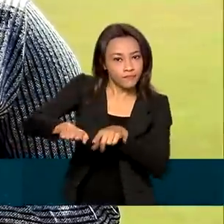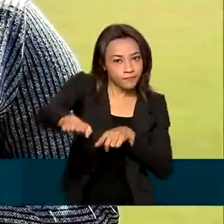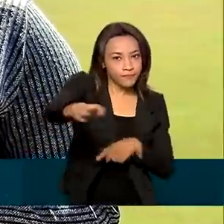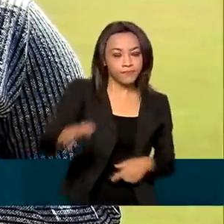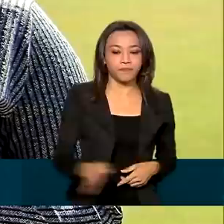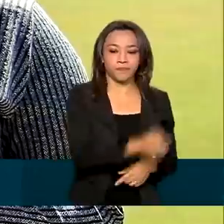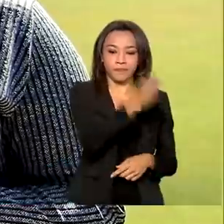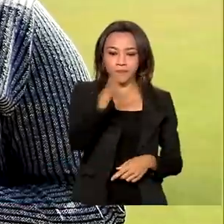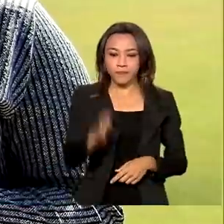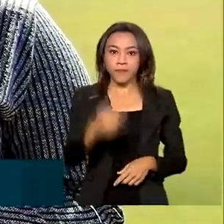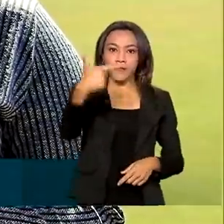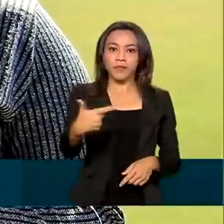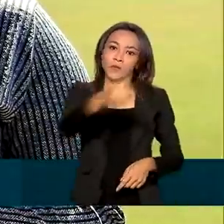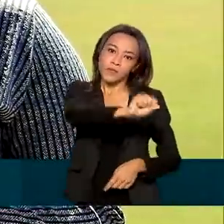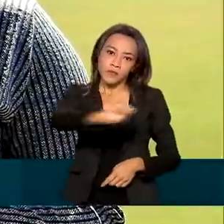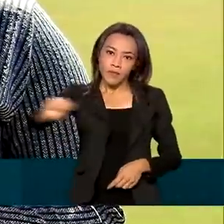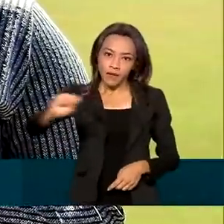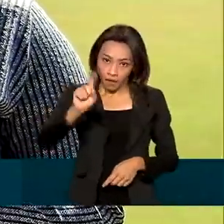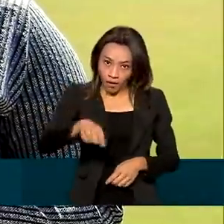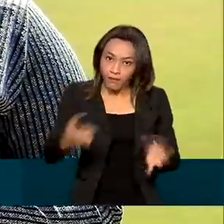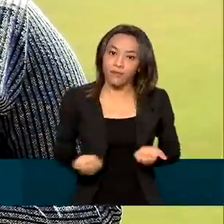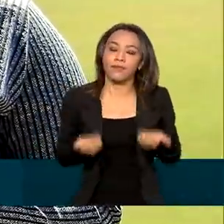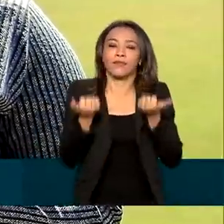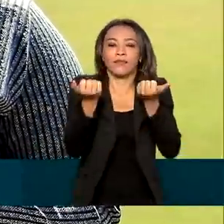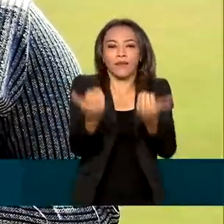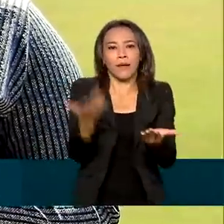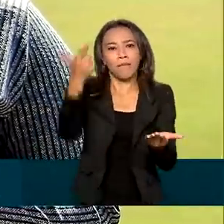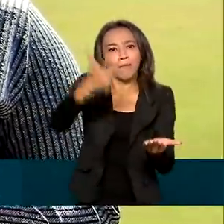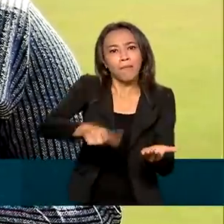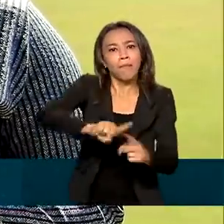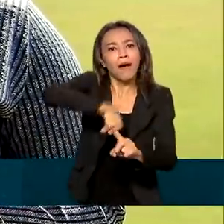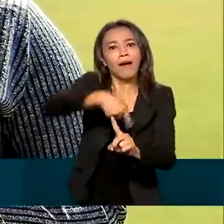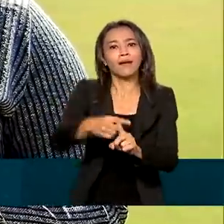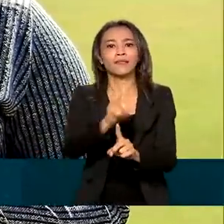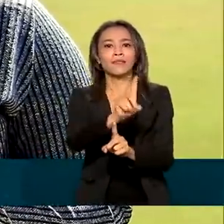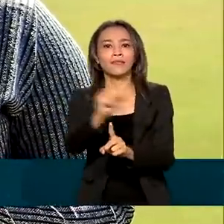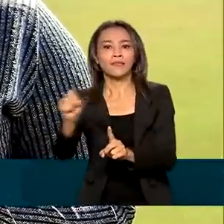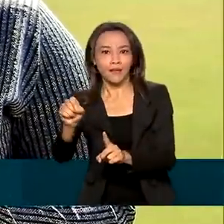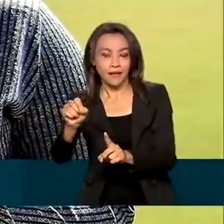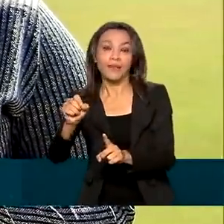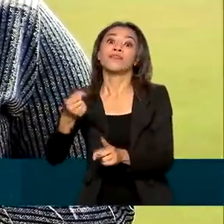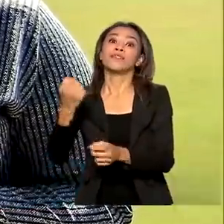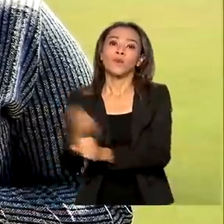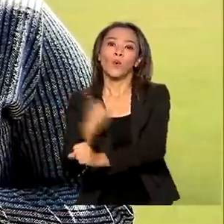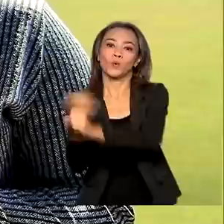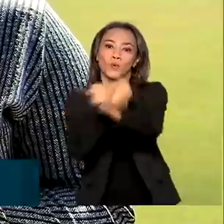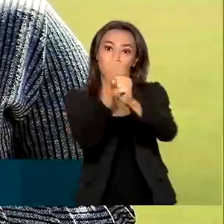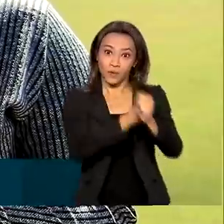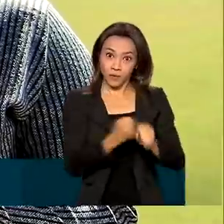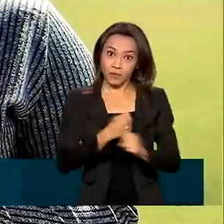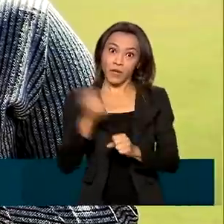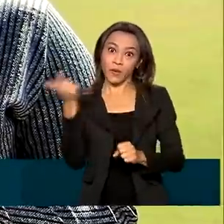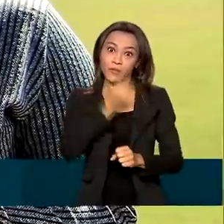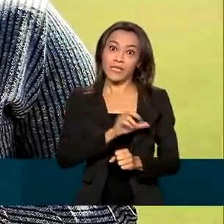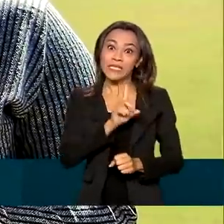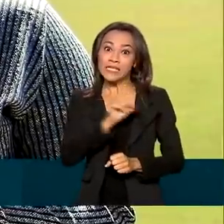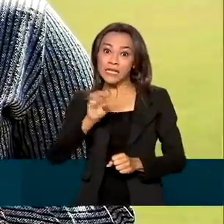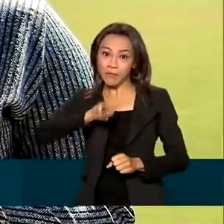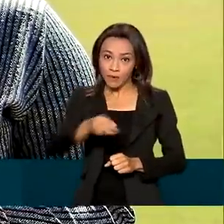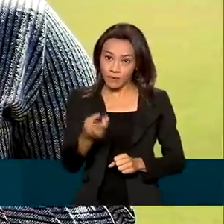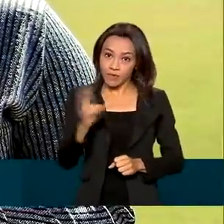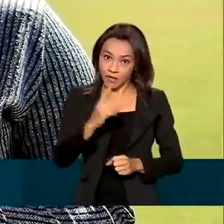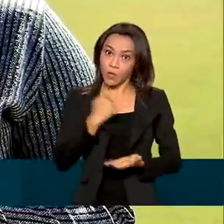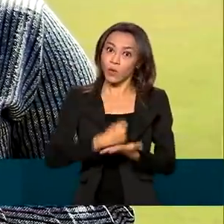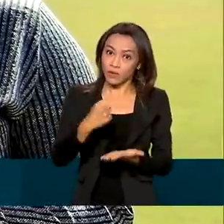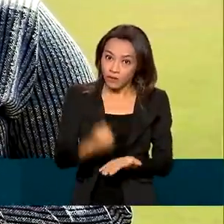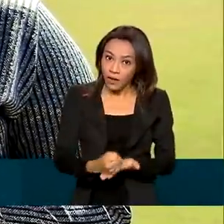semestre deste ano é entregar mais 100 empreendimentos e atingir a 100 bilhões de reais em investimentos contratados, com